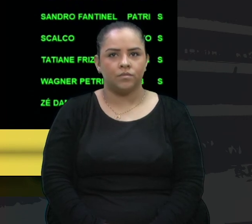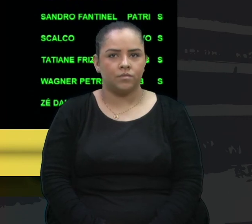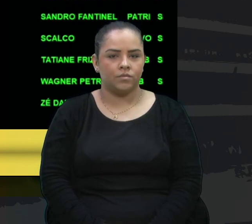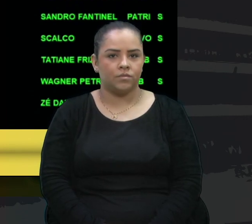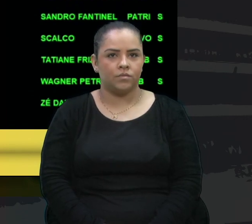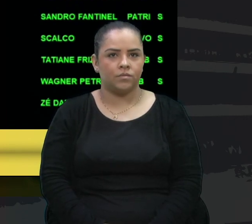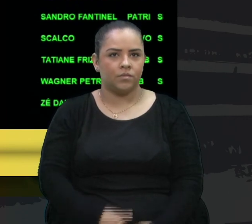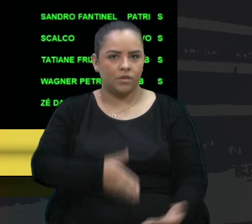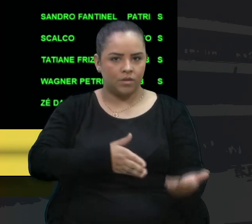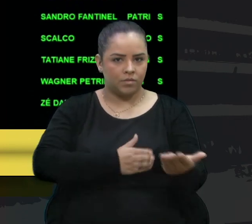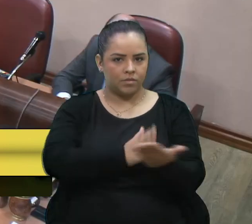Aprovado por uma...